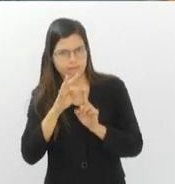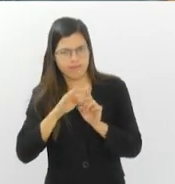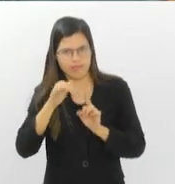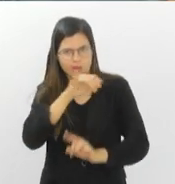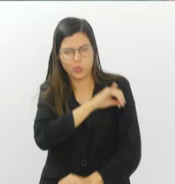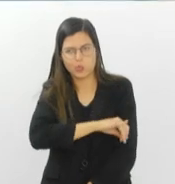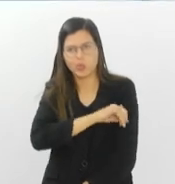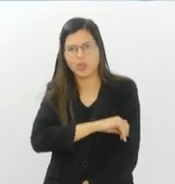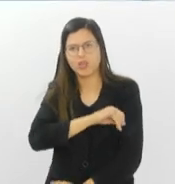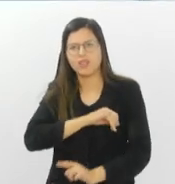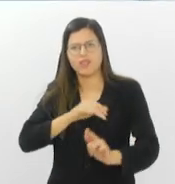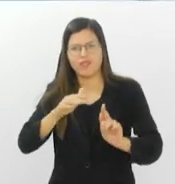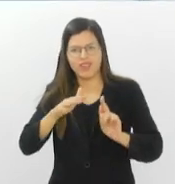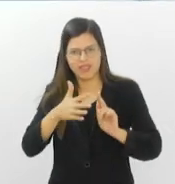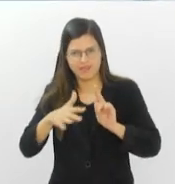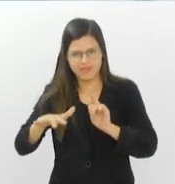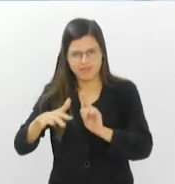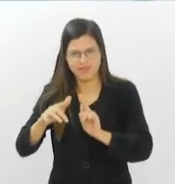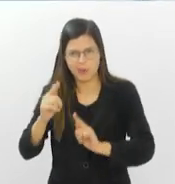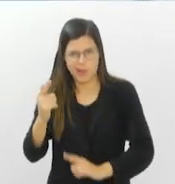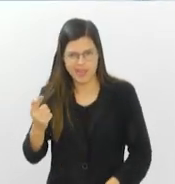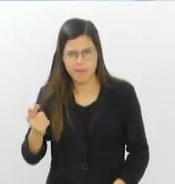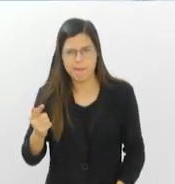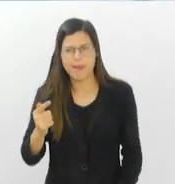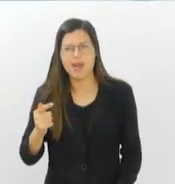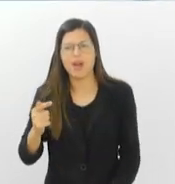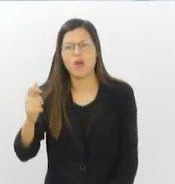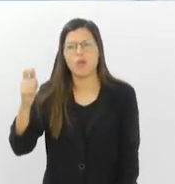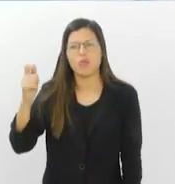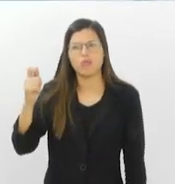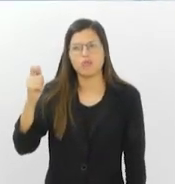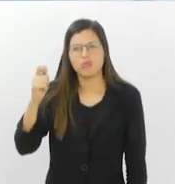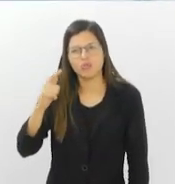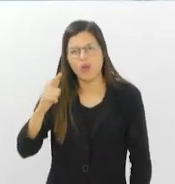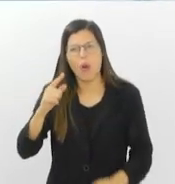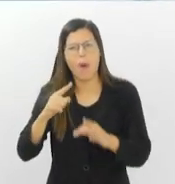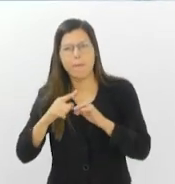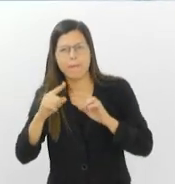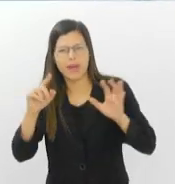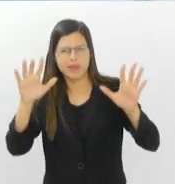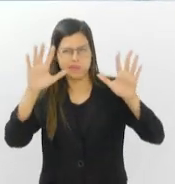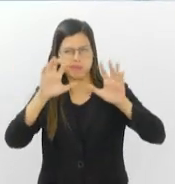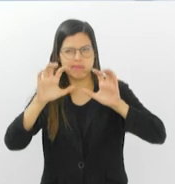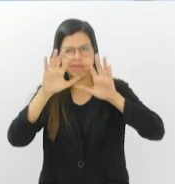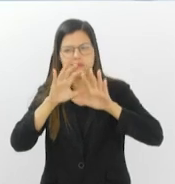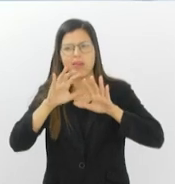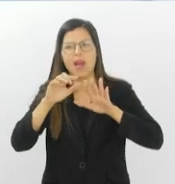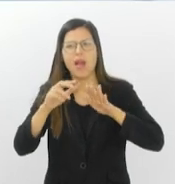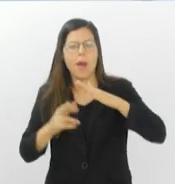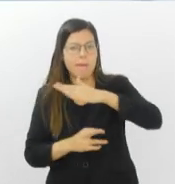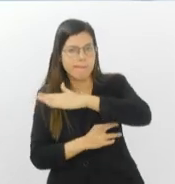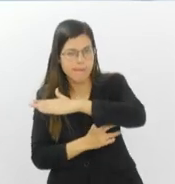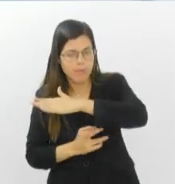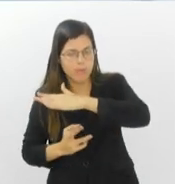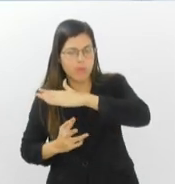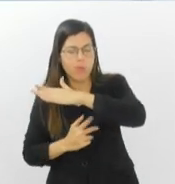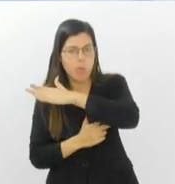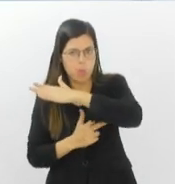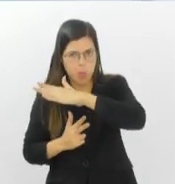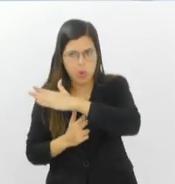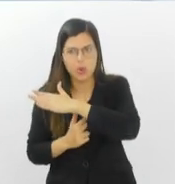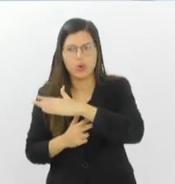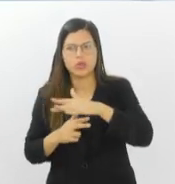Guanabara o tempo amanheceu com sol, aquela névoa de sempre pela manhã muito movimento na ponte Riniterói nesse momento